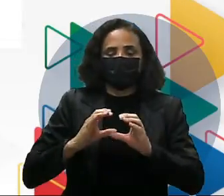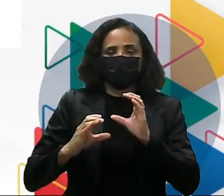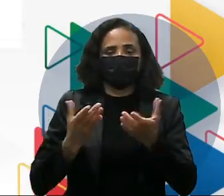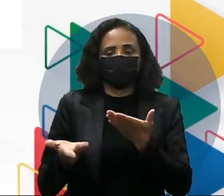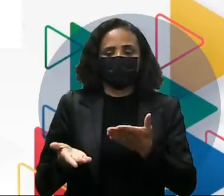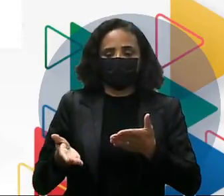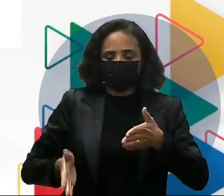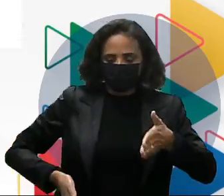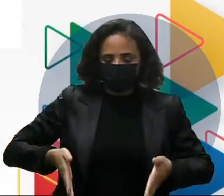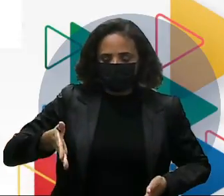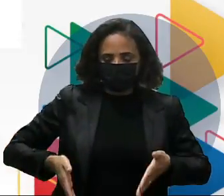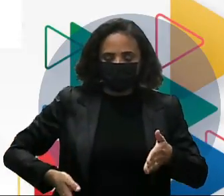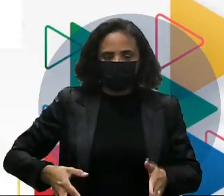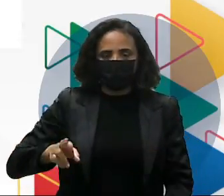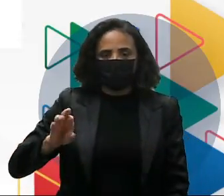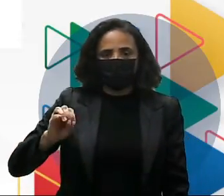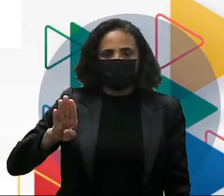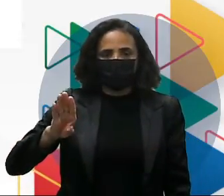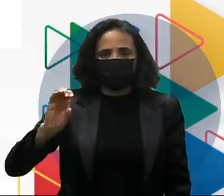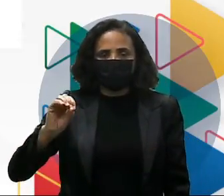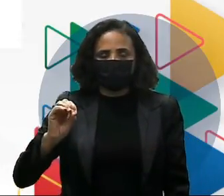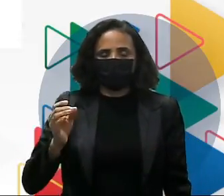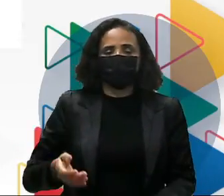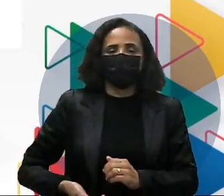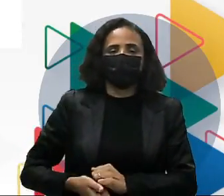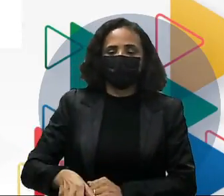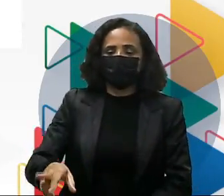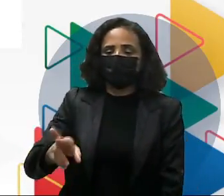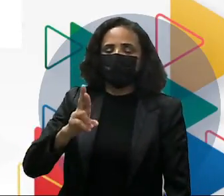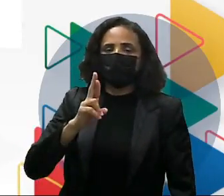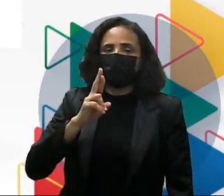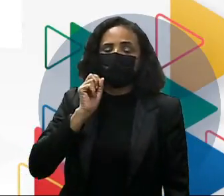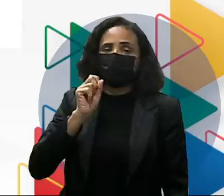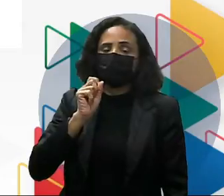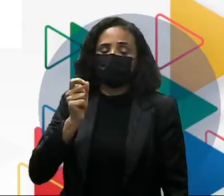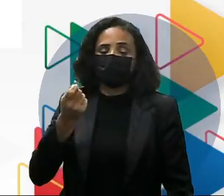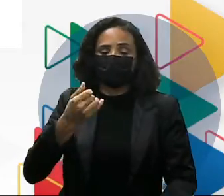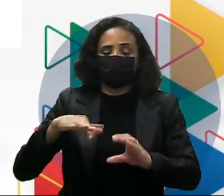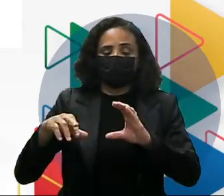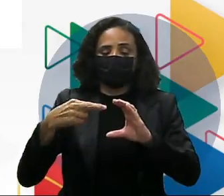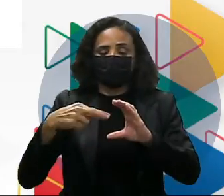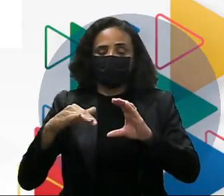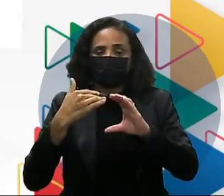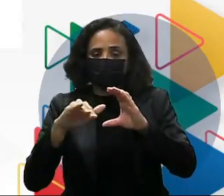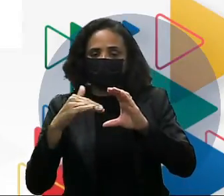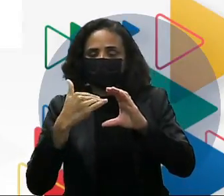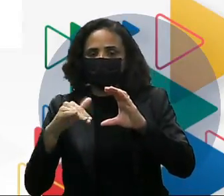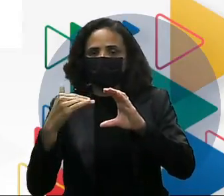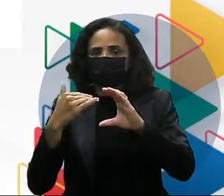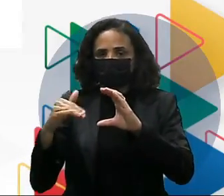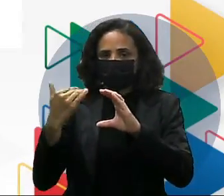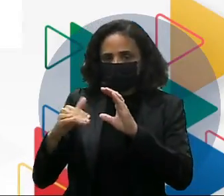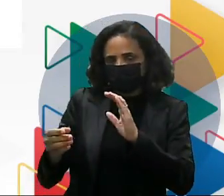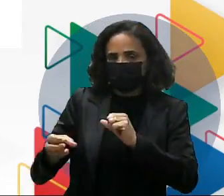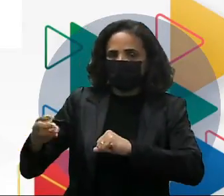de respostas automáticas, vai responder ali os seus emails e as mensagens de texto.